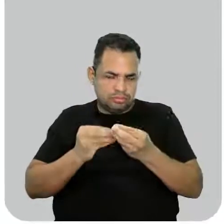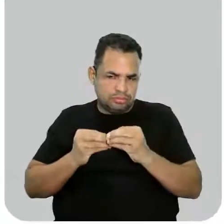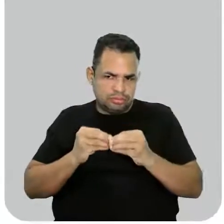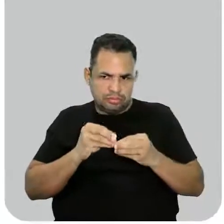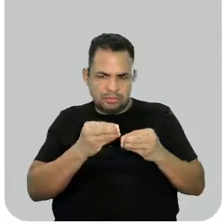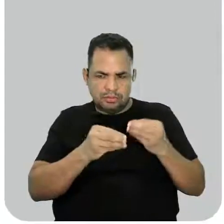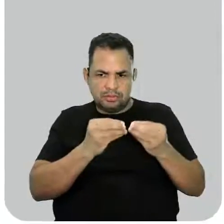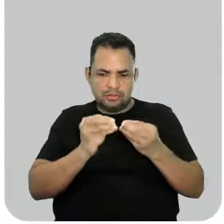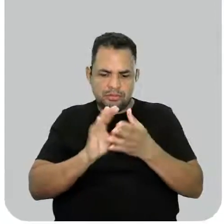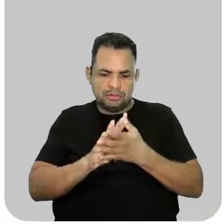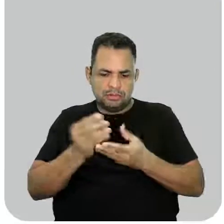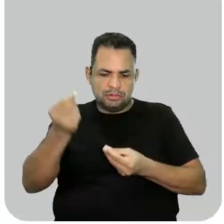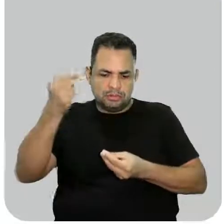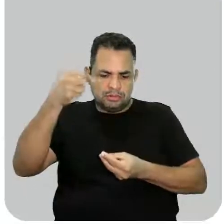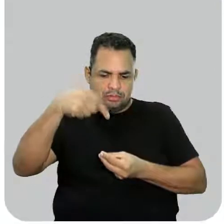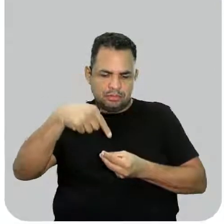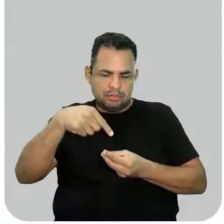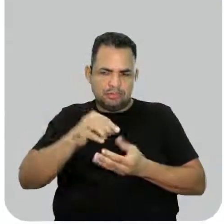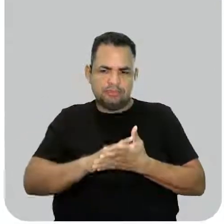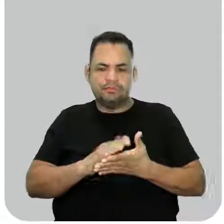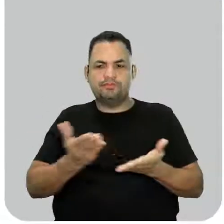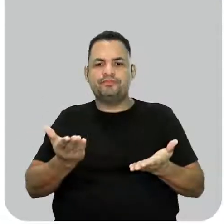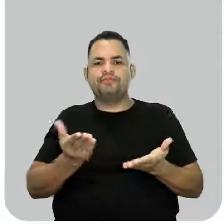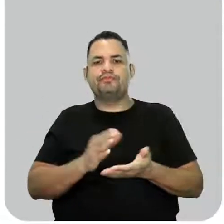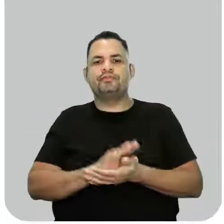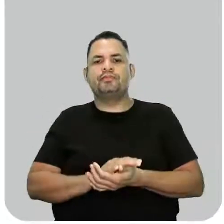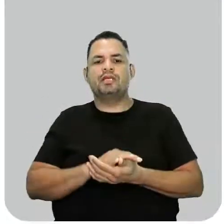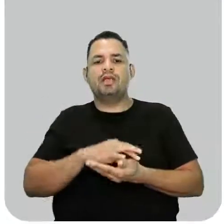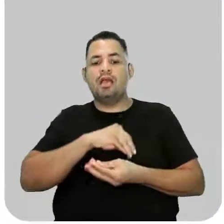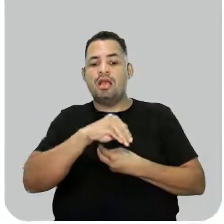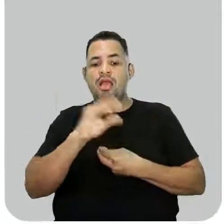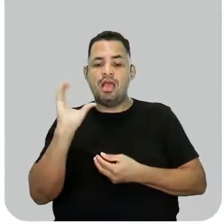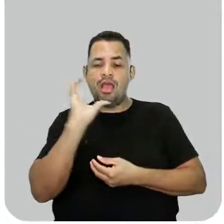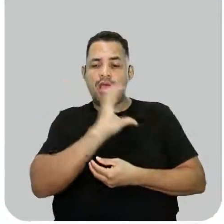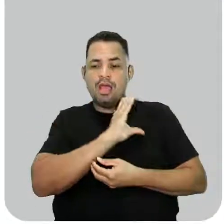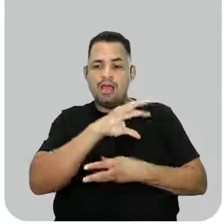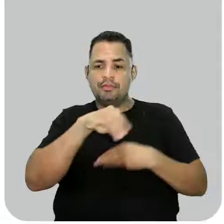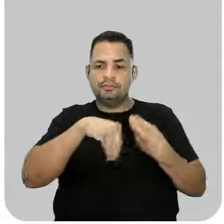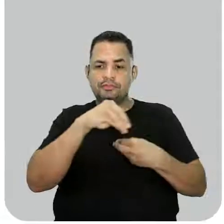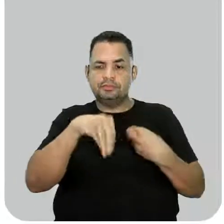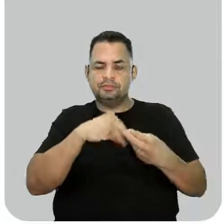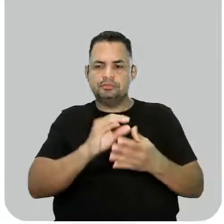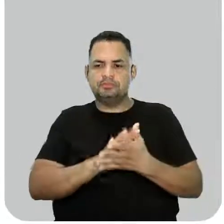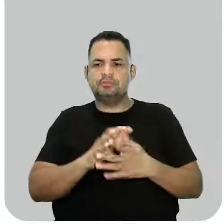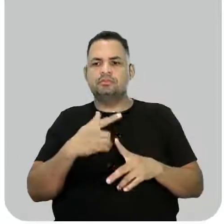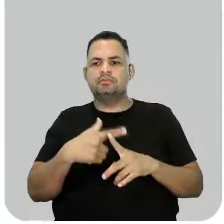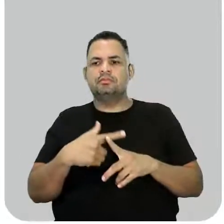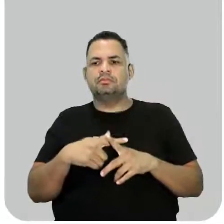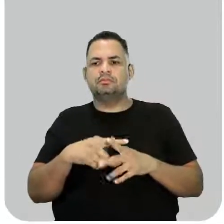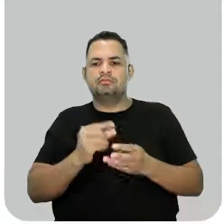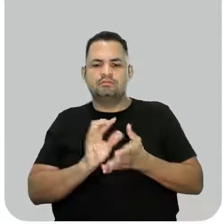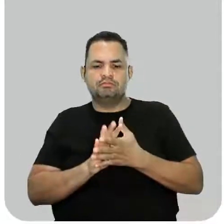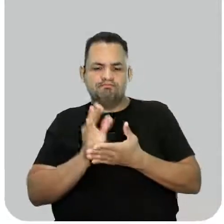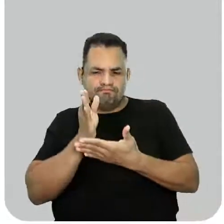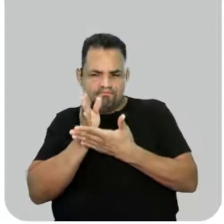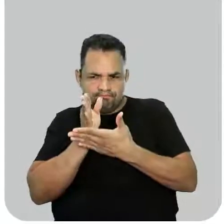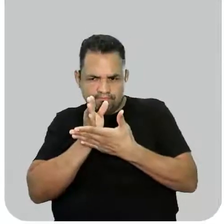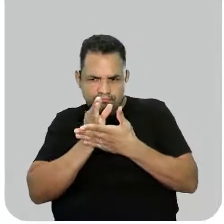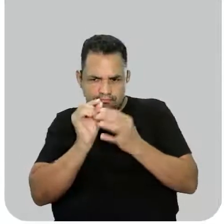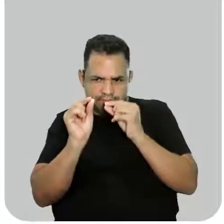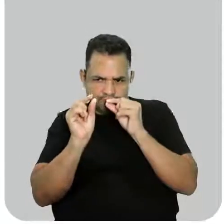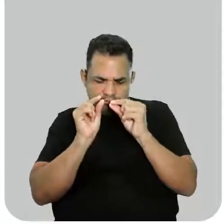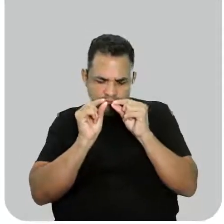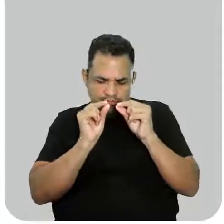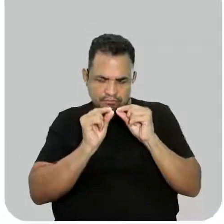e colocar na mesma quantidade de água, ele vai dissolver mais rápido. Por quê? Porque como ele está em micro, pequenininhos